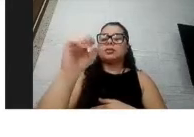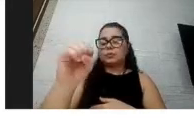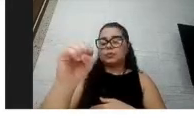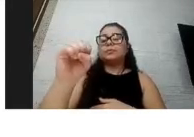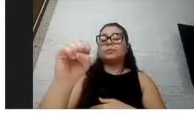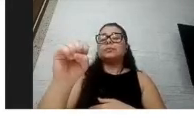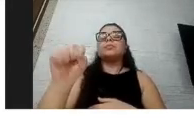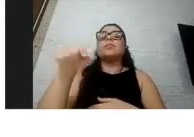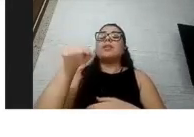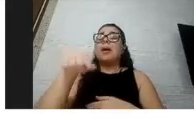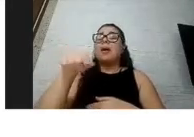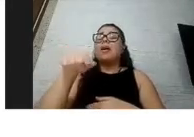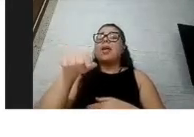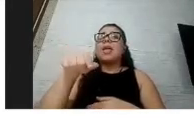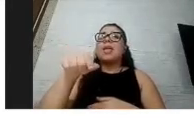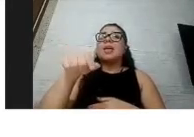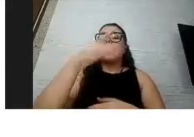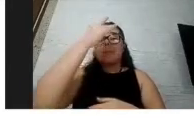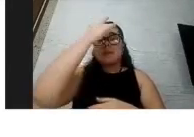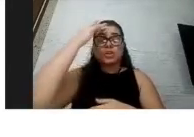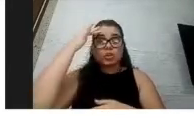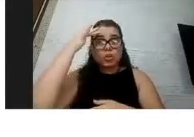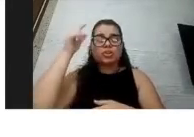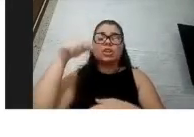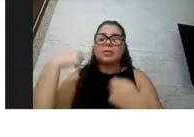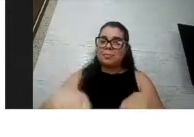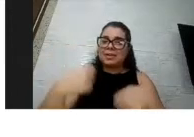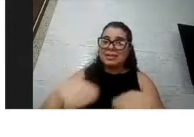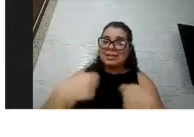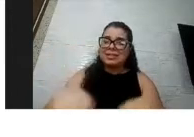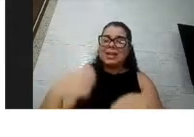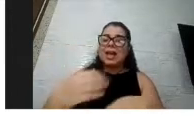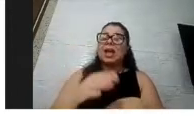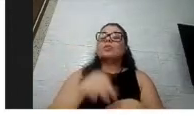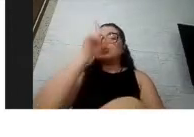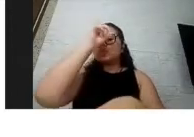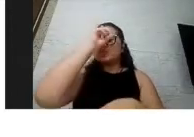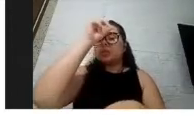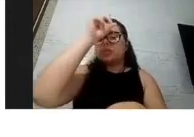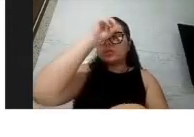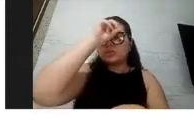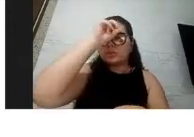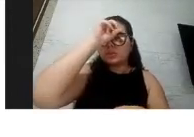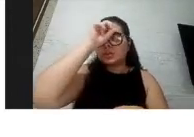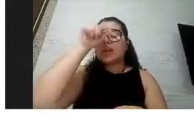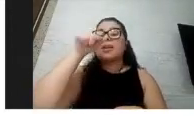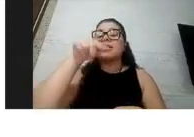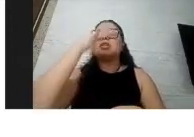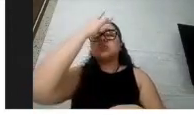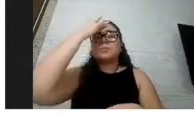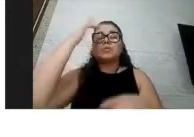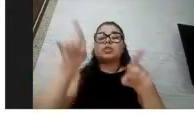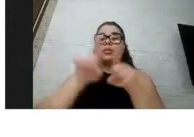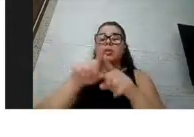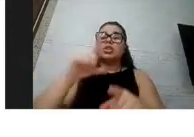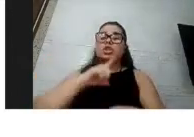internados e a maioria deles com condições de saúde associadas, então assim, a